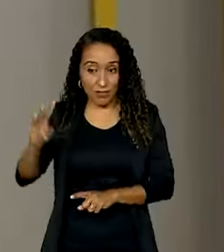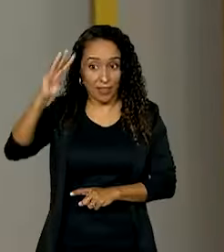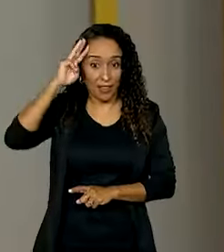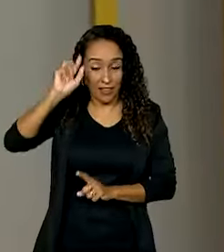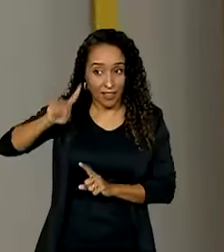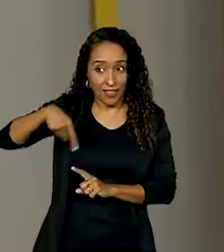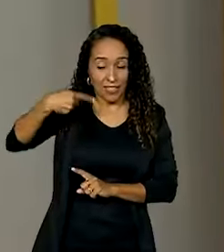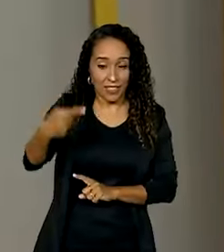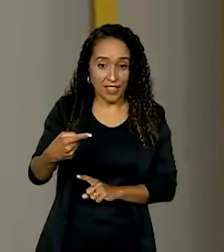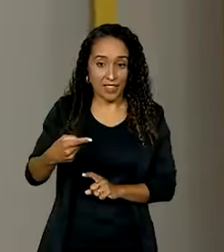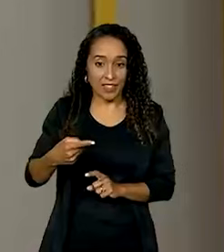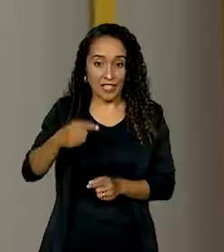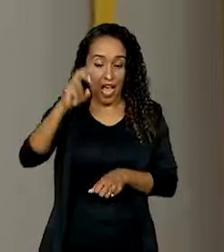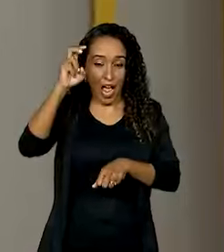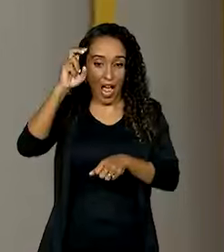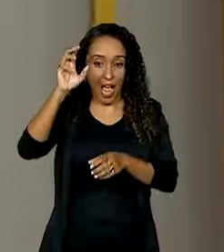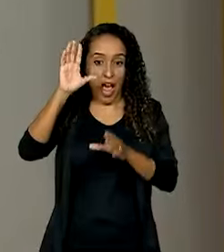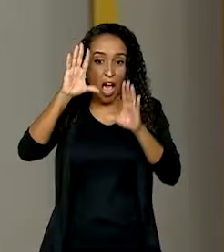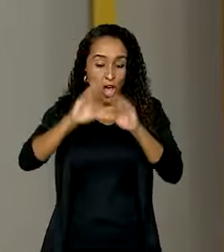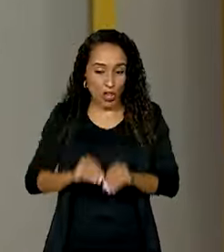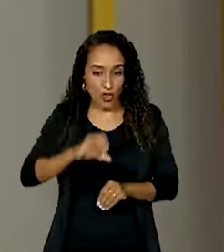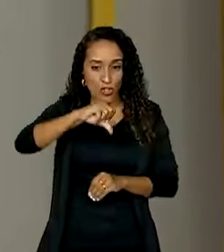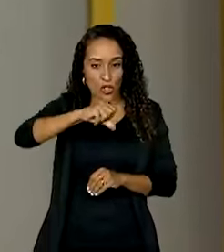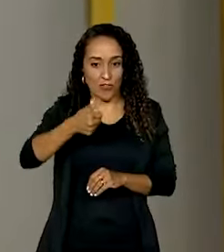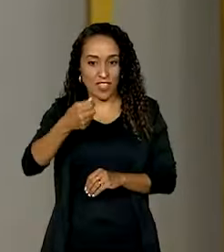9h15 da noite, logo após o nosso Brasil em Dia.